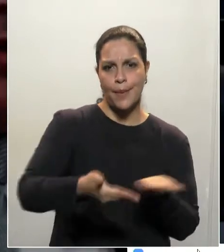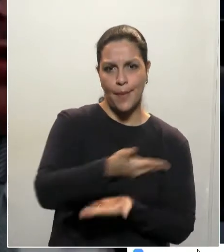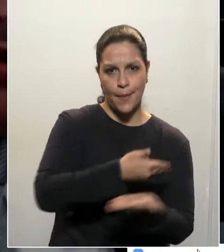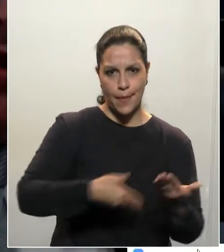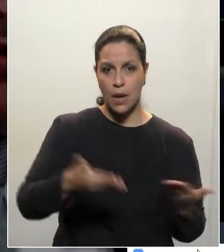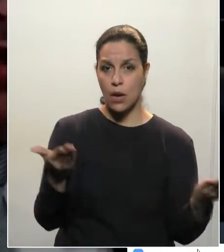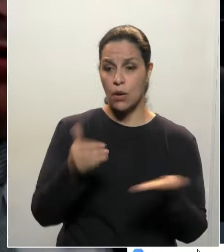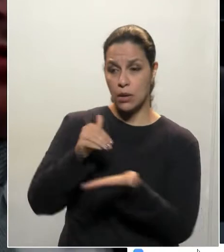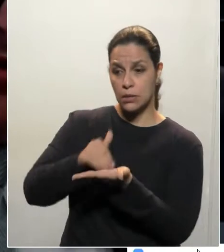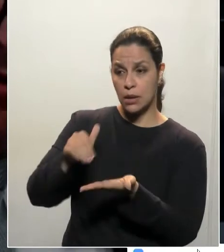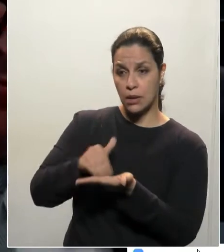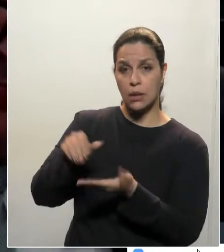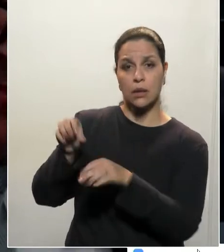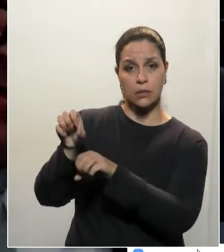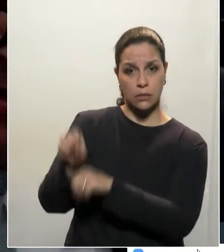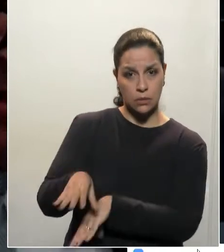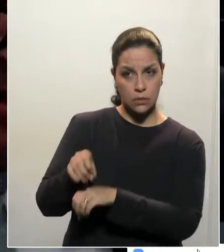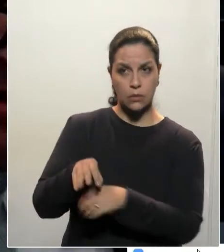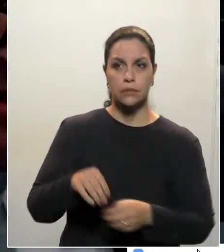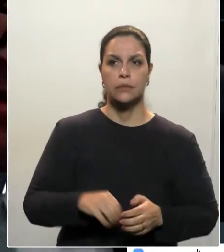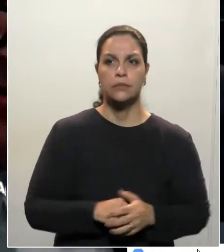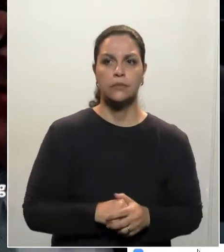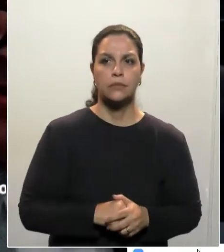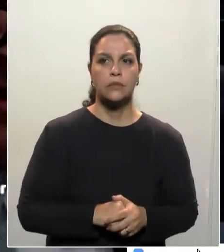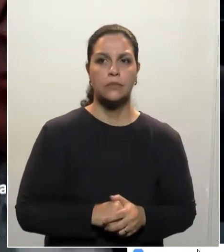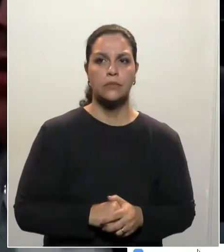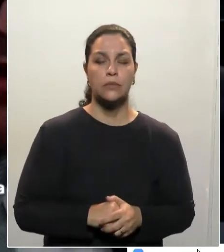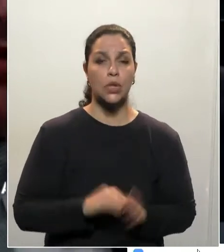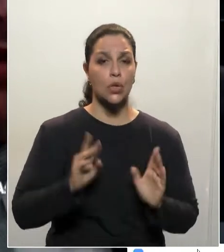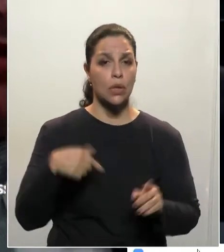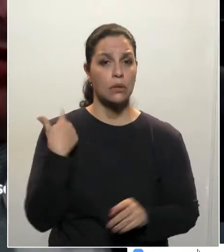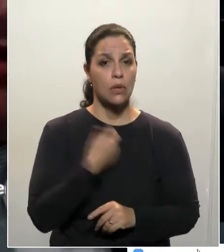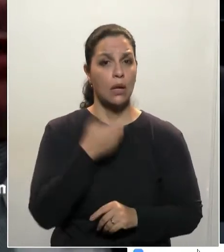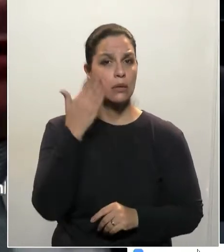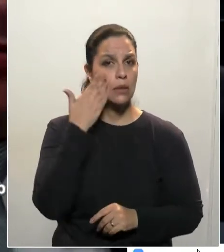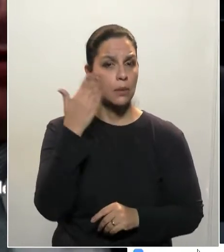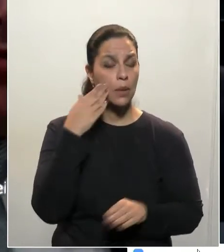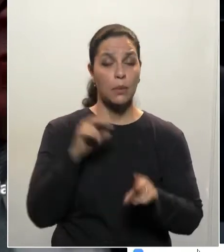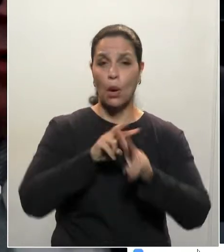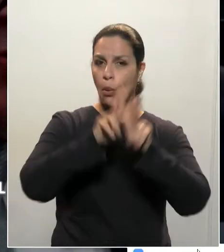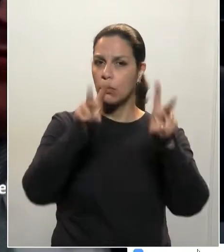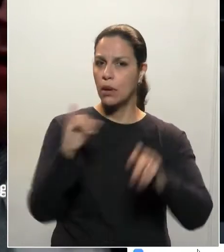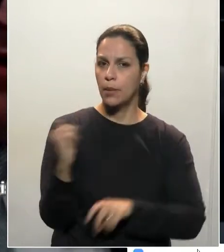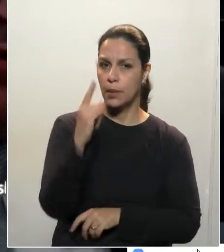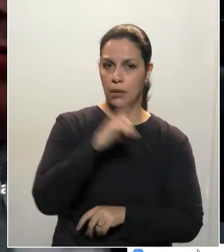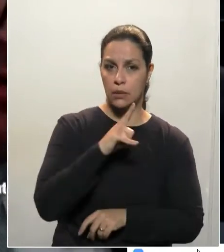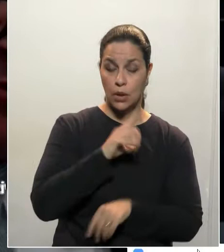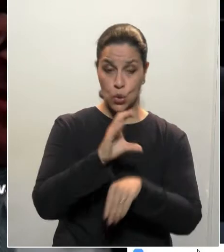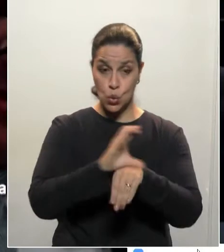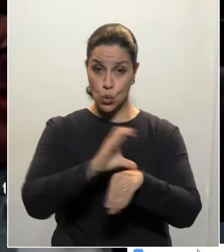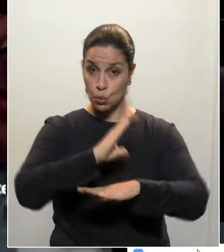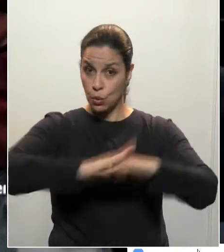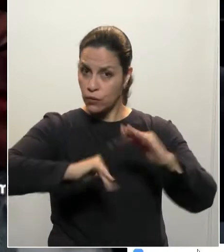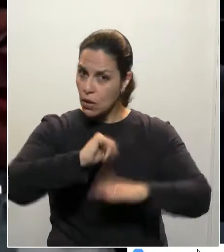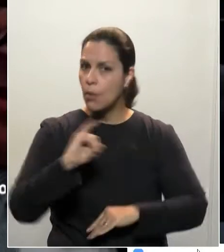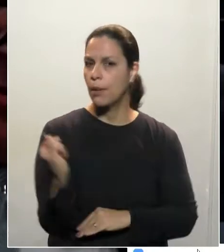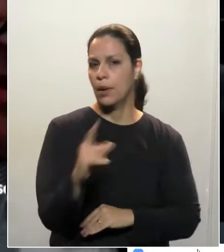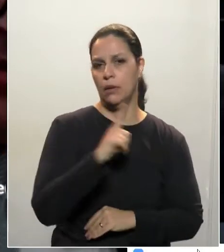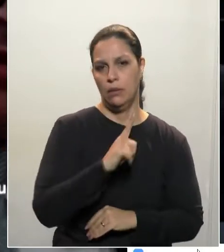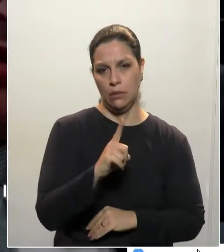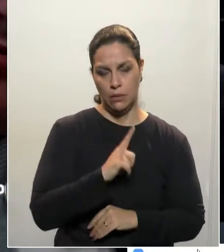junto à Secretaria de Estado de Educação, haja visto a importância dessa matéria, realmente os cursos profissionais são muito importantes.